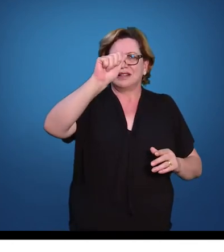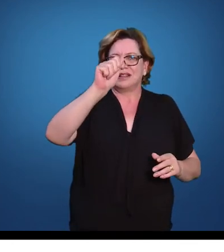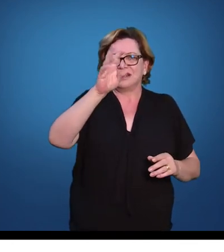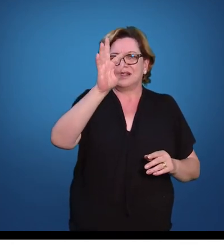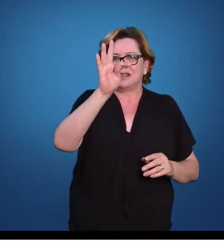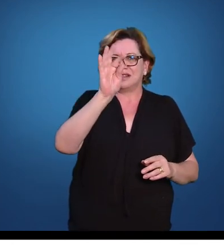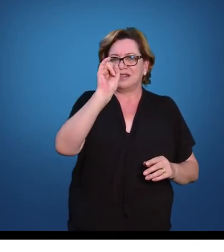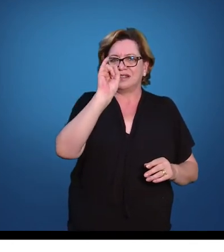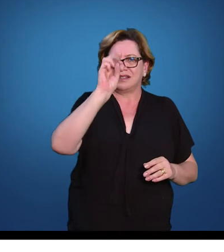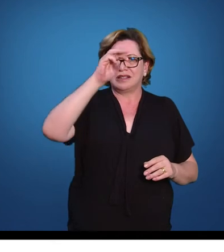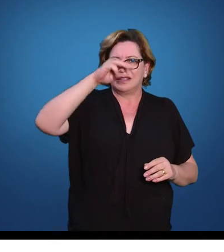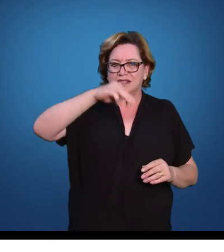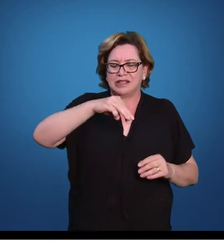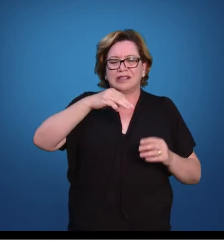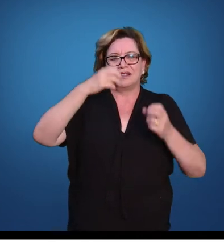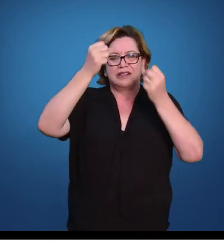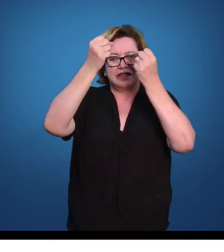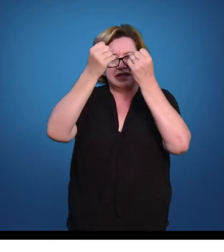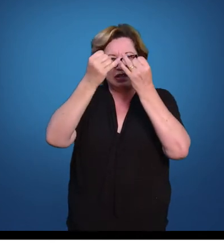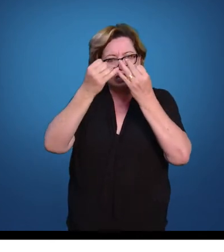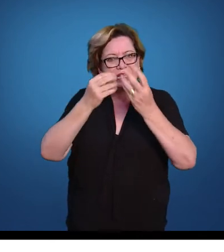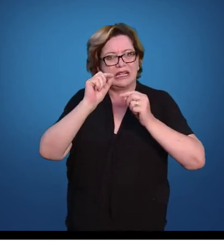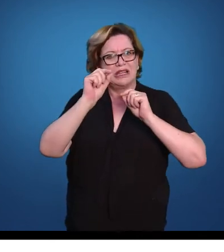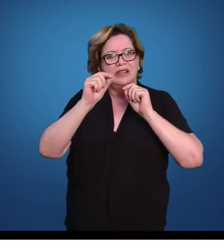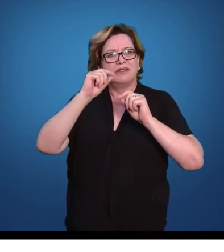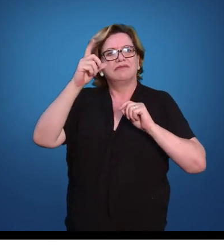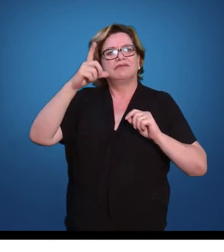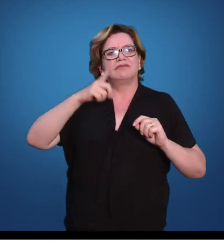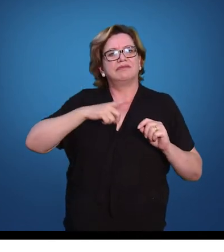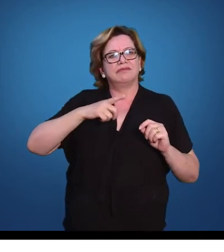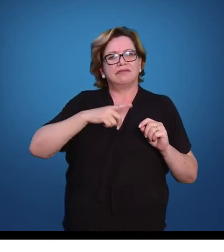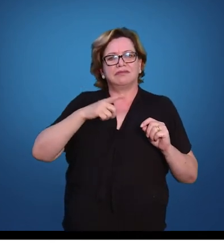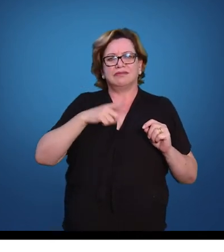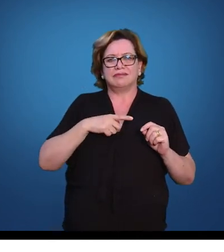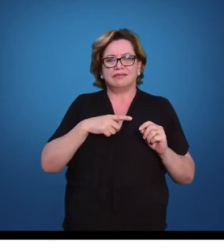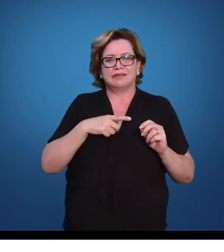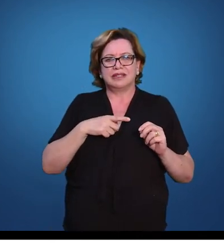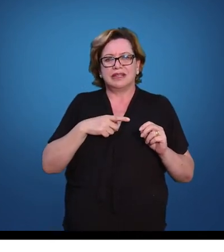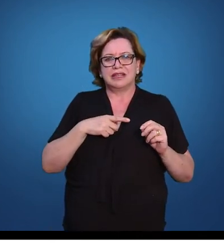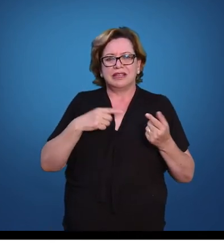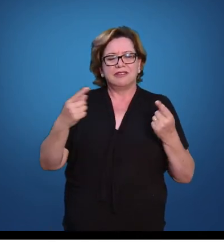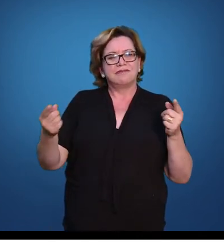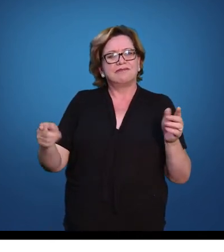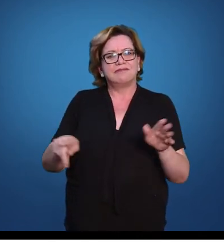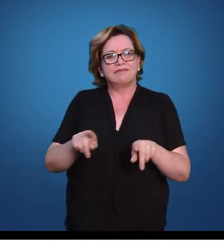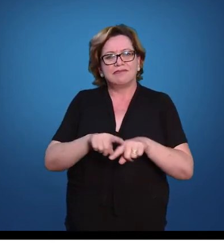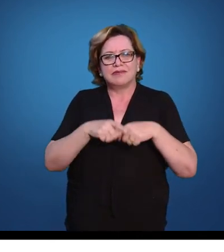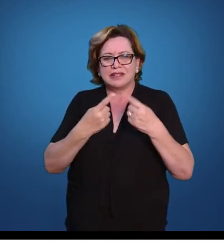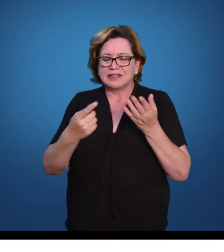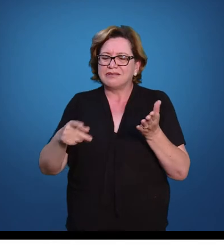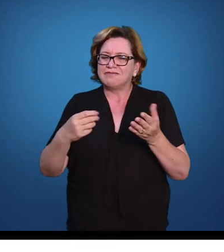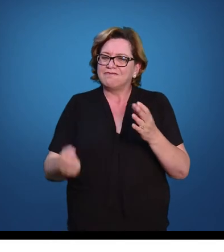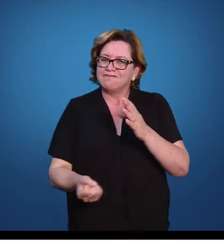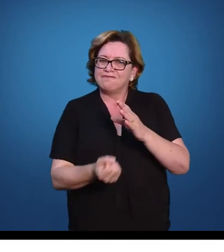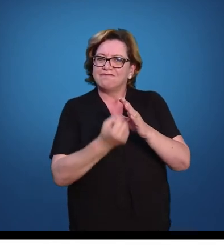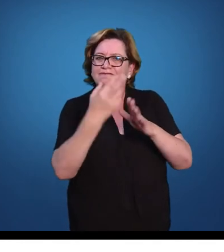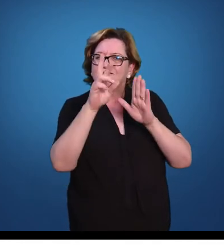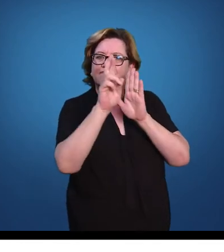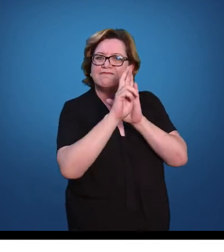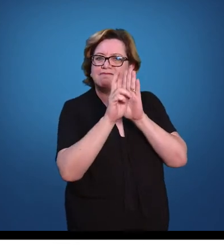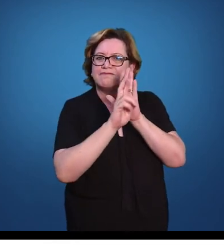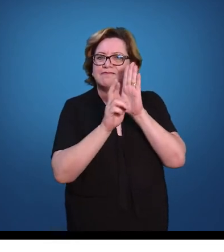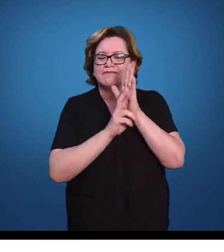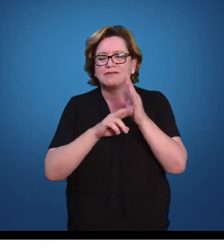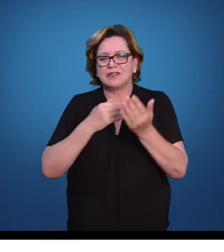definir ou categorizar, mais propriamente, perto de uma normatização que vai